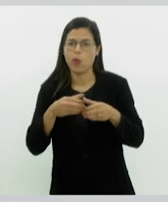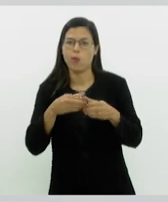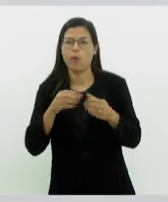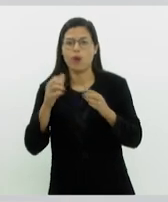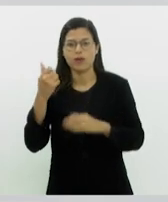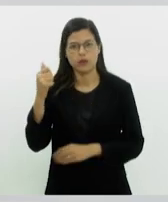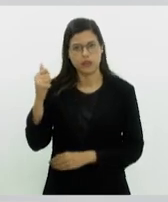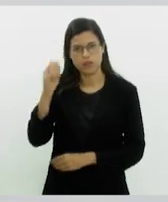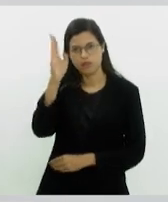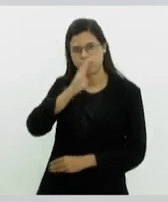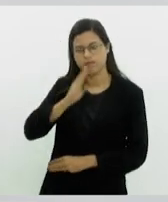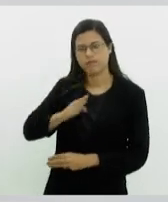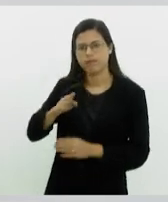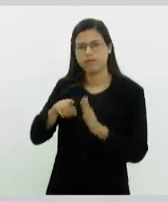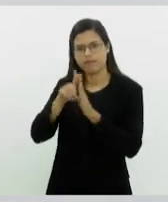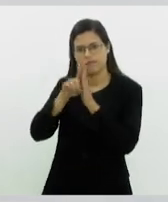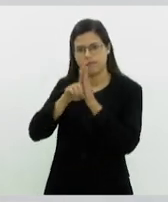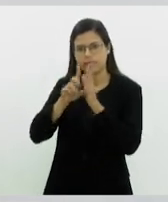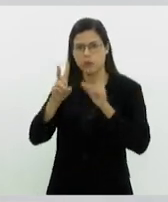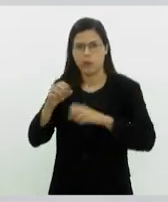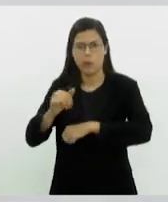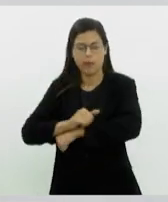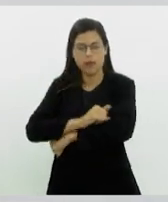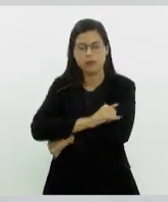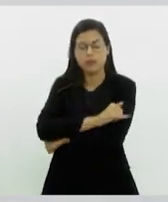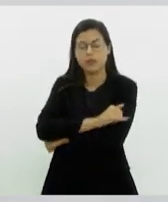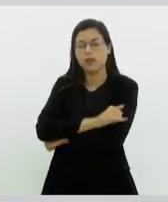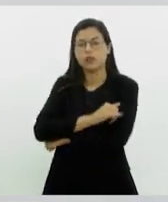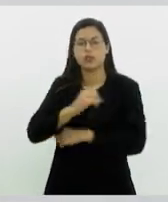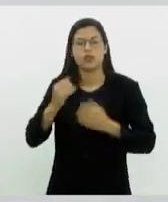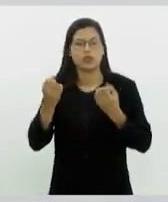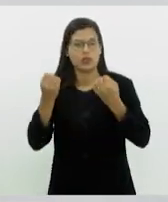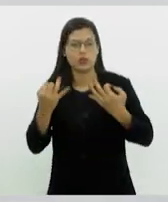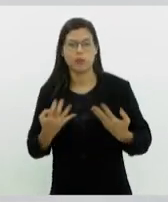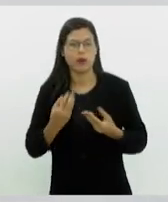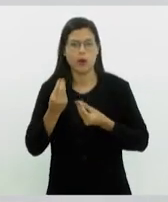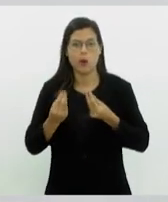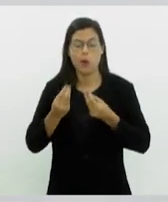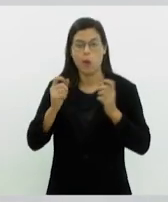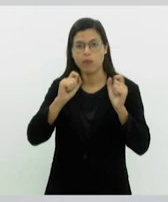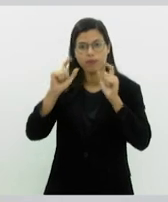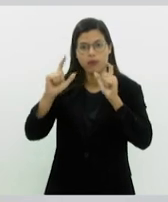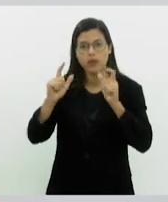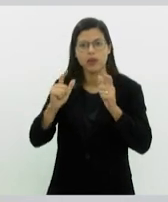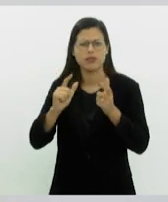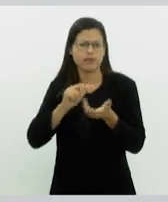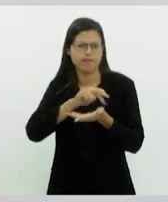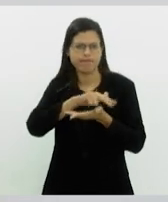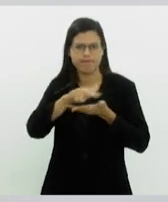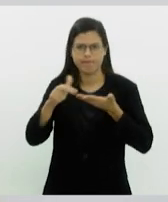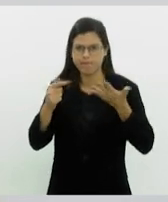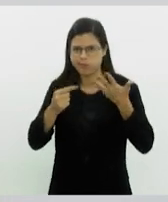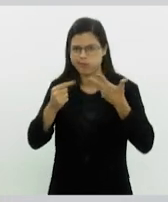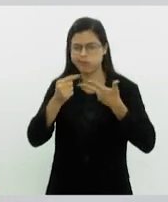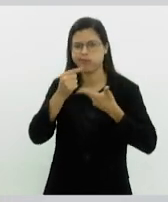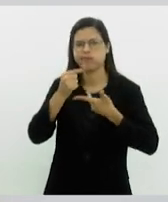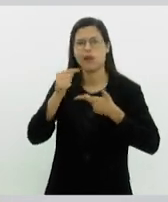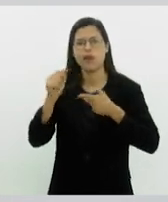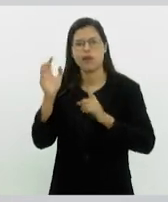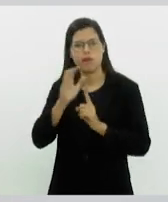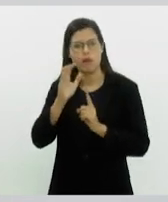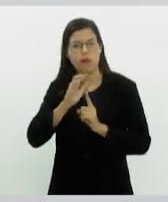Estudo da Obesidade, explica o cenário atual e faz um alerta. Vários fatores podem influenciar no desenvolvimento da